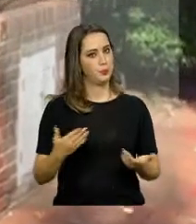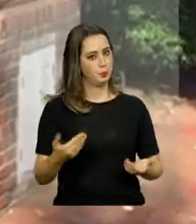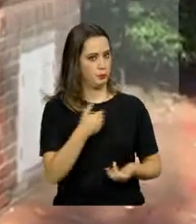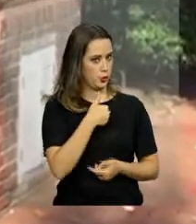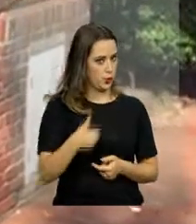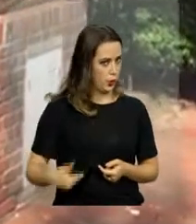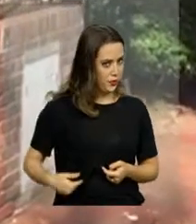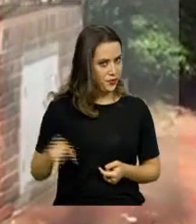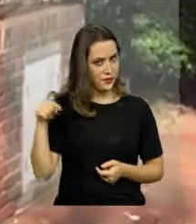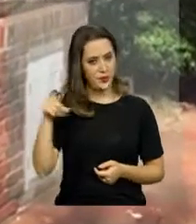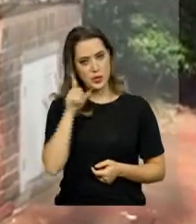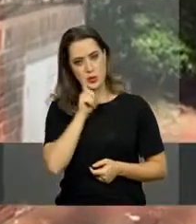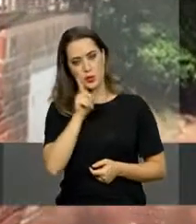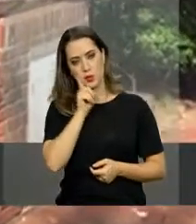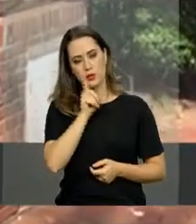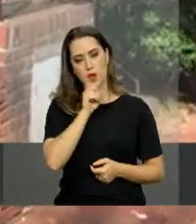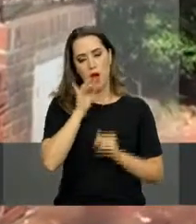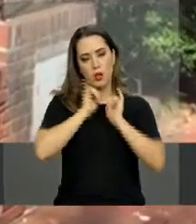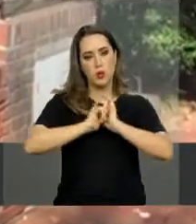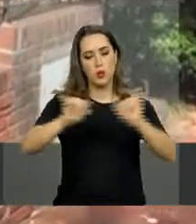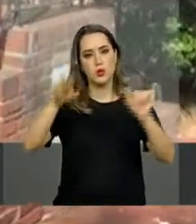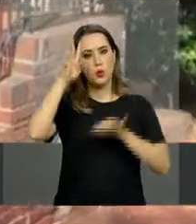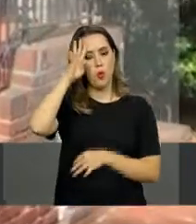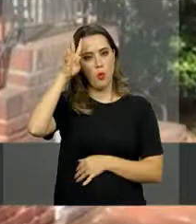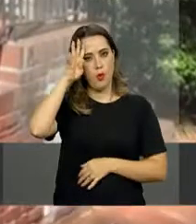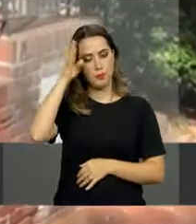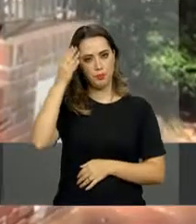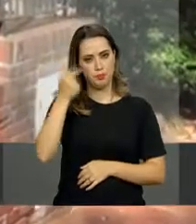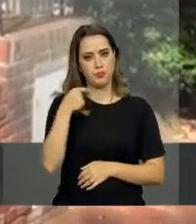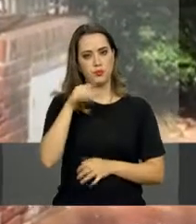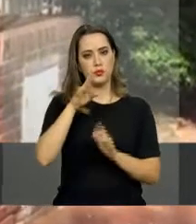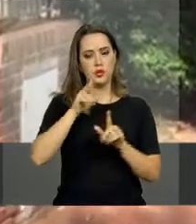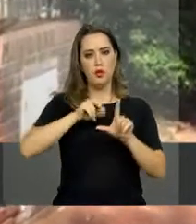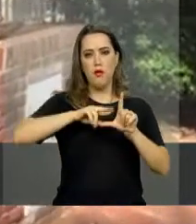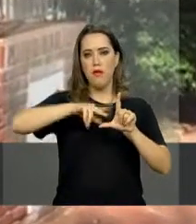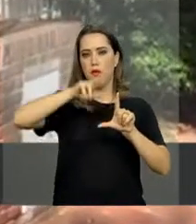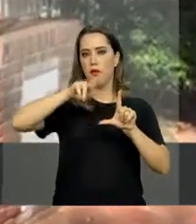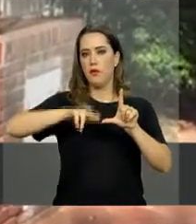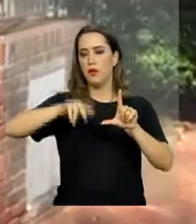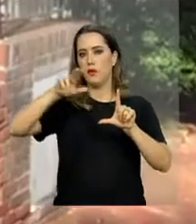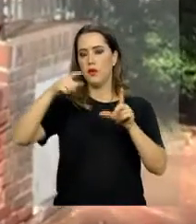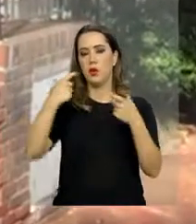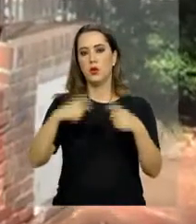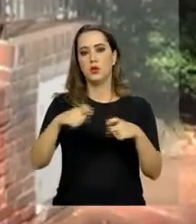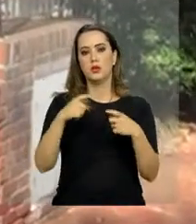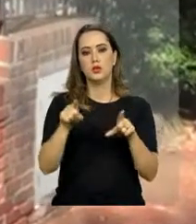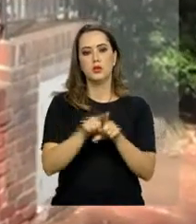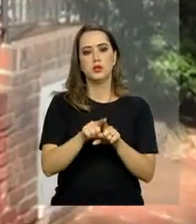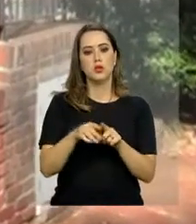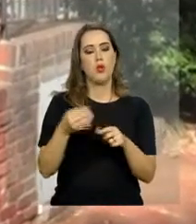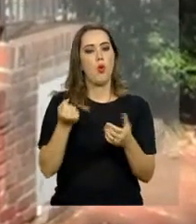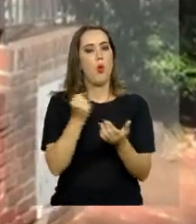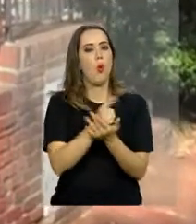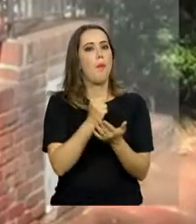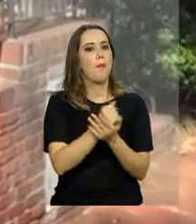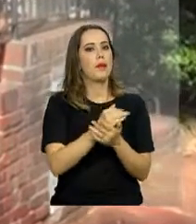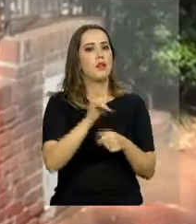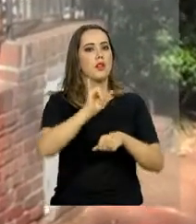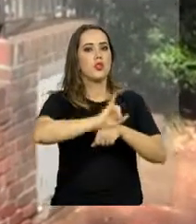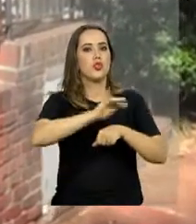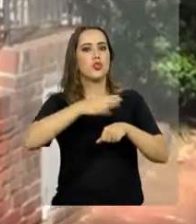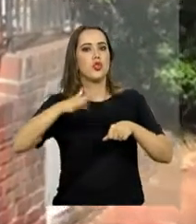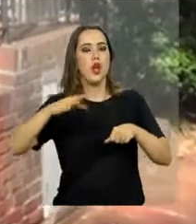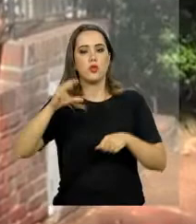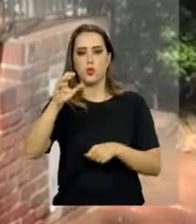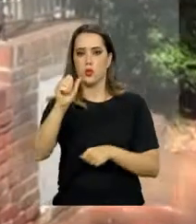governo dos Estados Unidos anunciou nesta quarta que vai flexibilizar o sistema de cotas imposto para a importação de aço de alguns países, entre